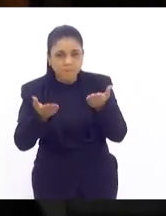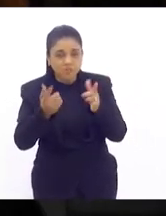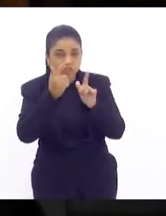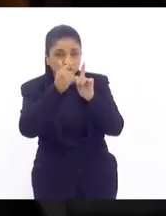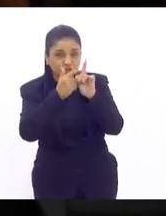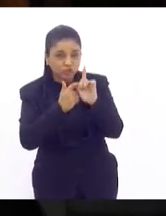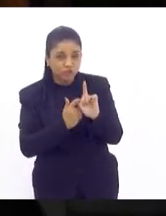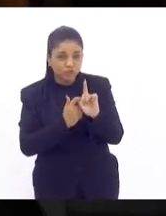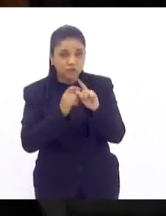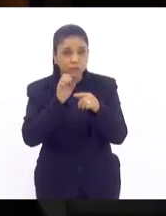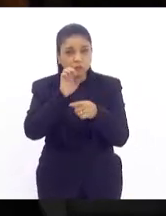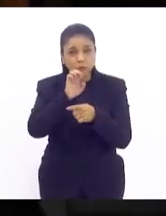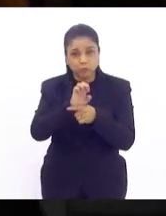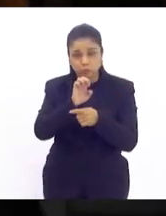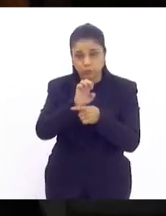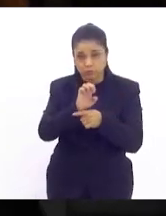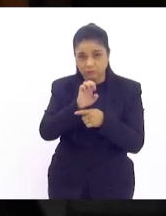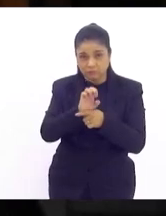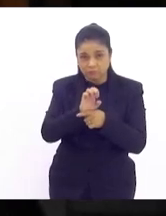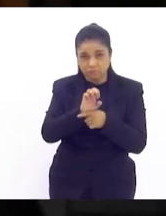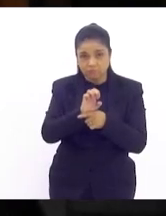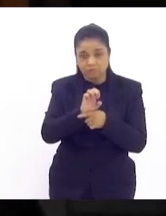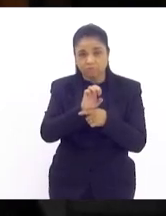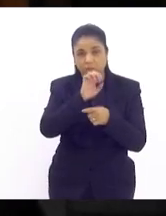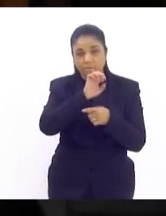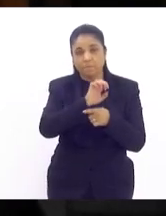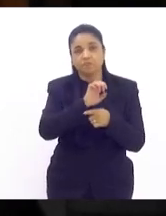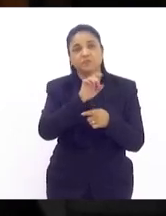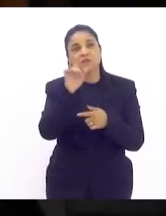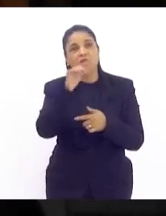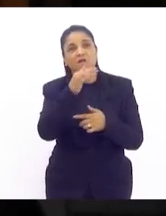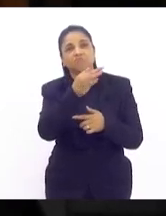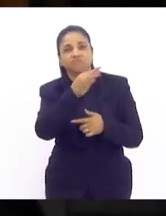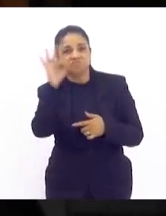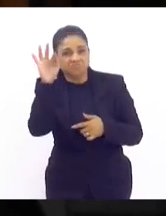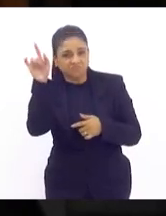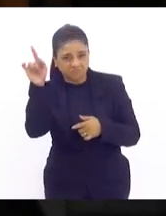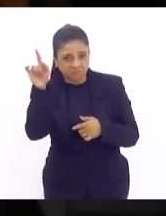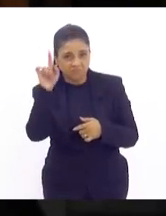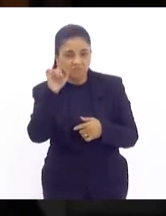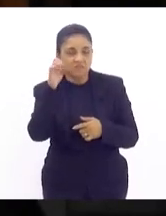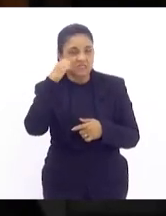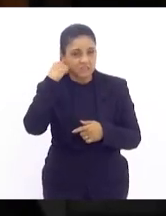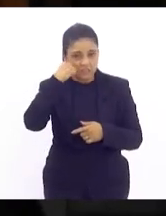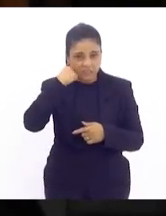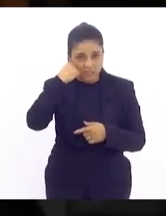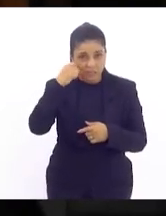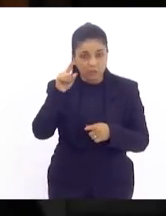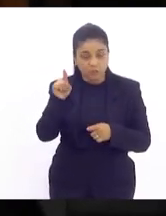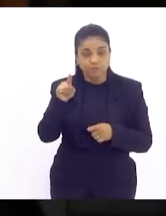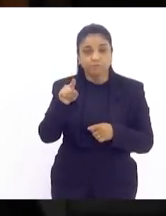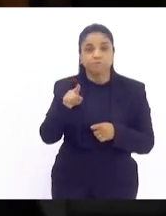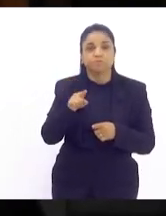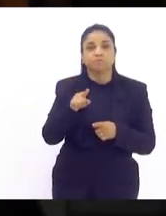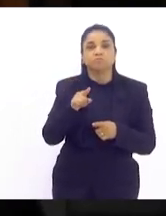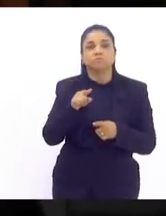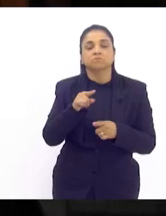dos estados definido pelo senado federal que é a correlação